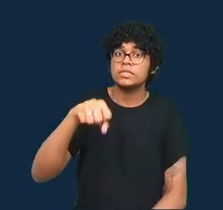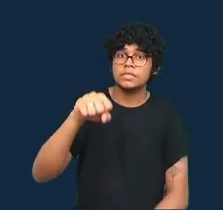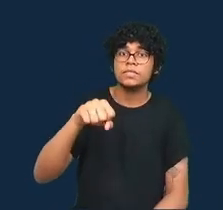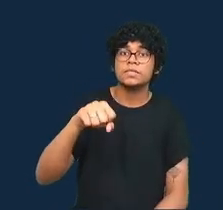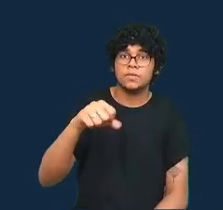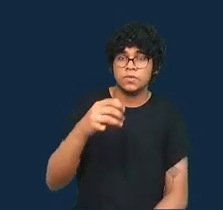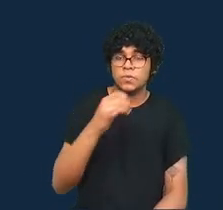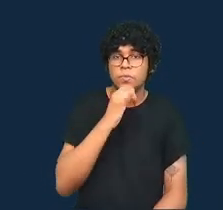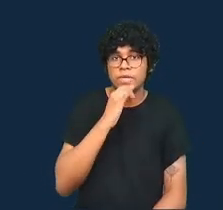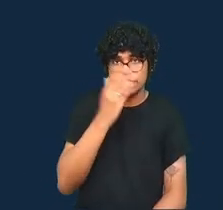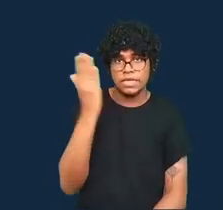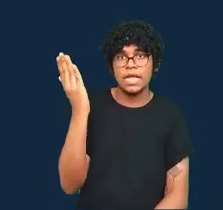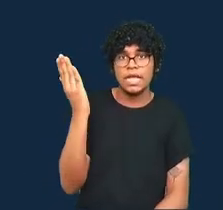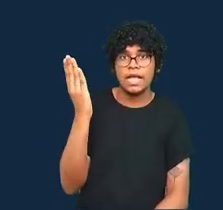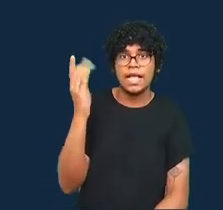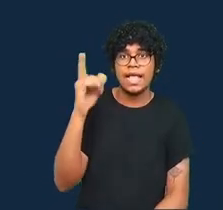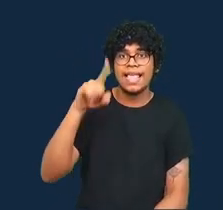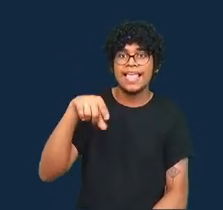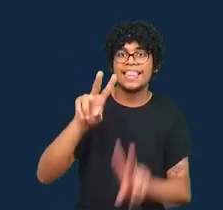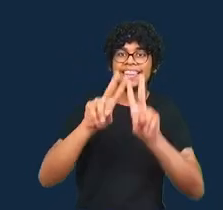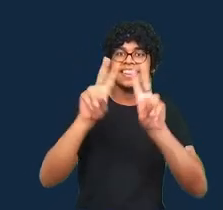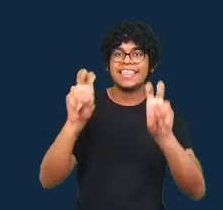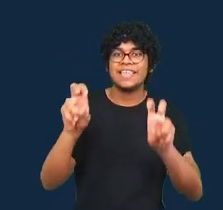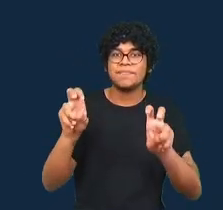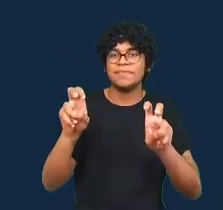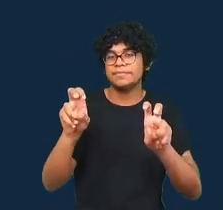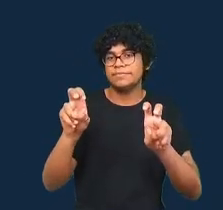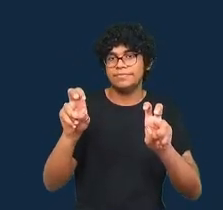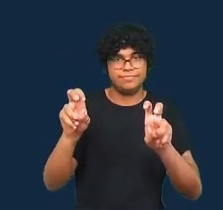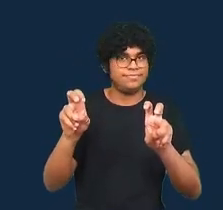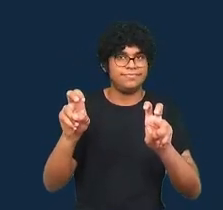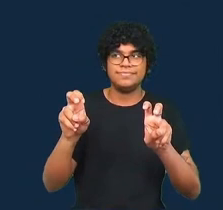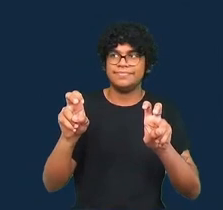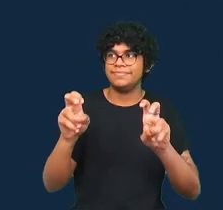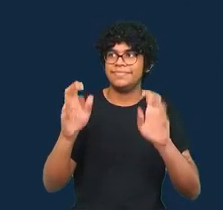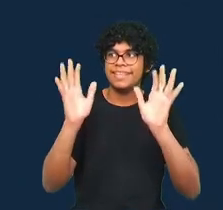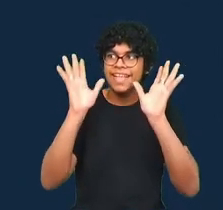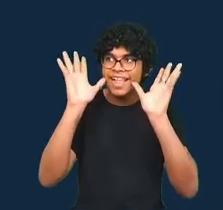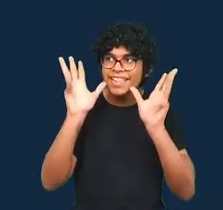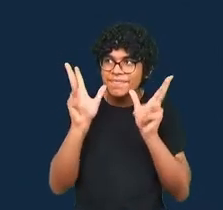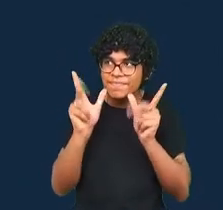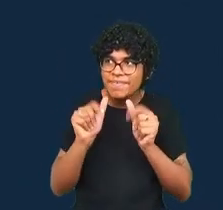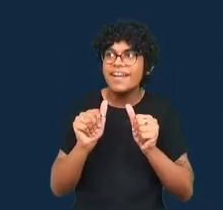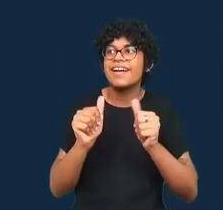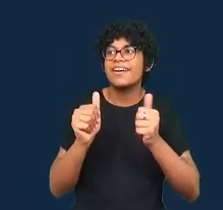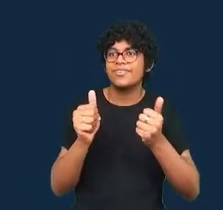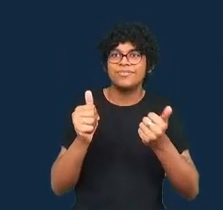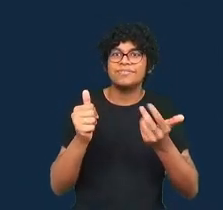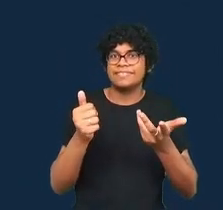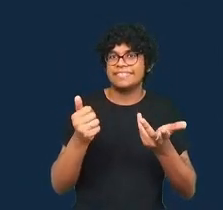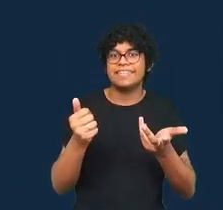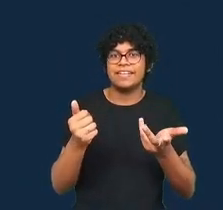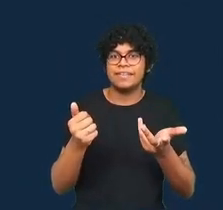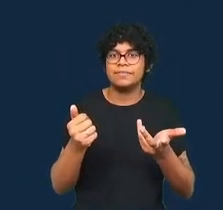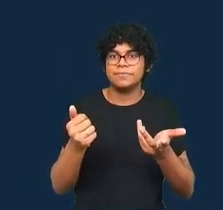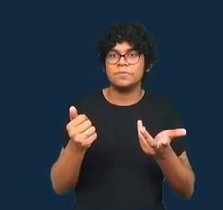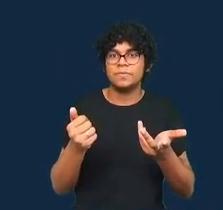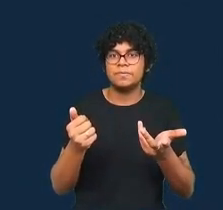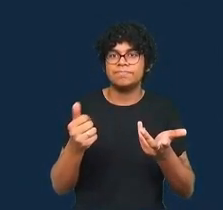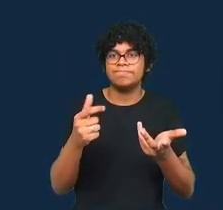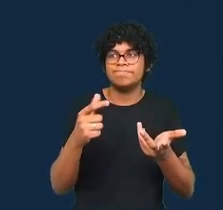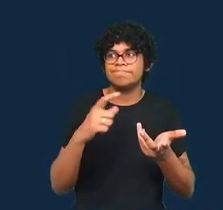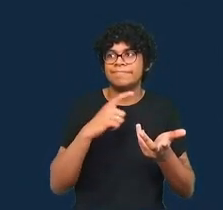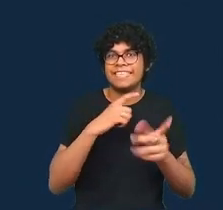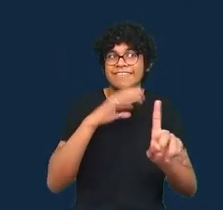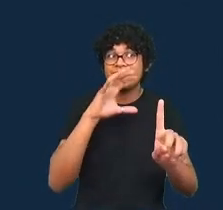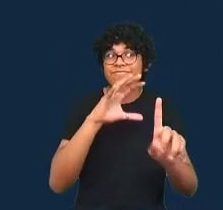questão das espécies ameaçadas de extinção através de desenhos rascunhos que fala